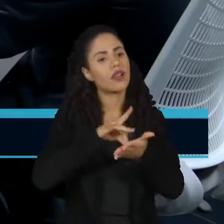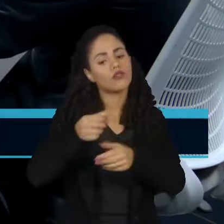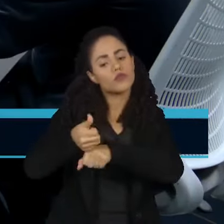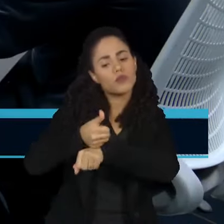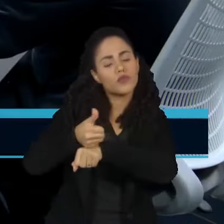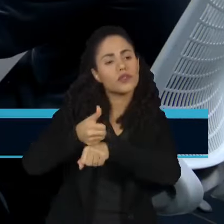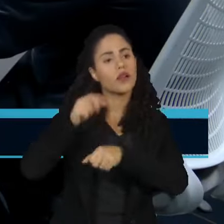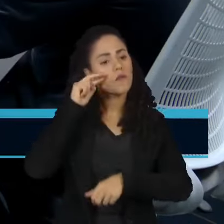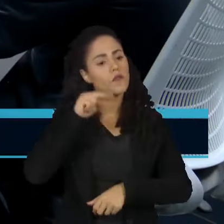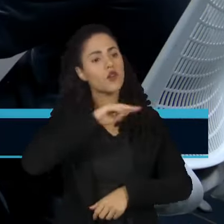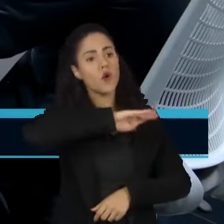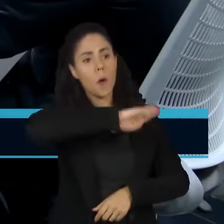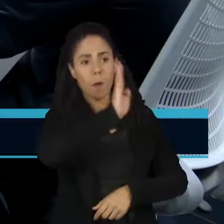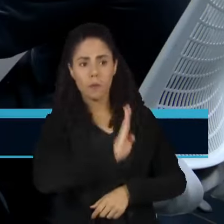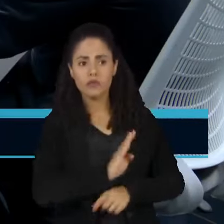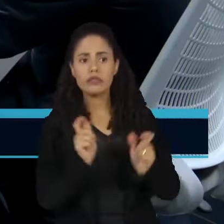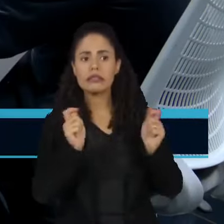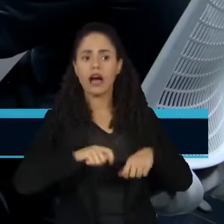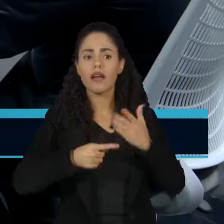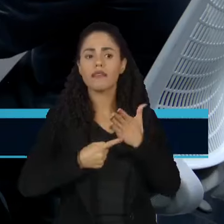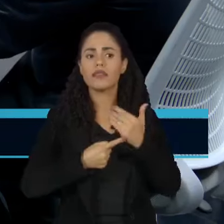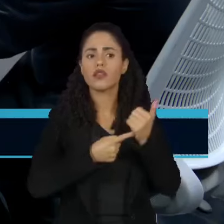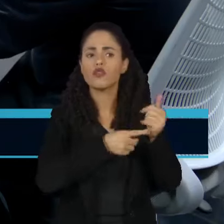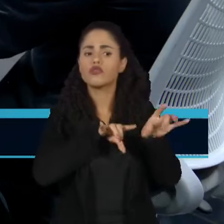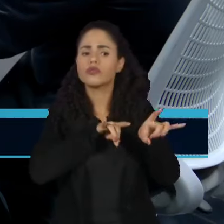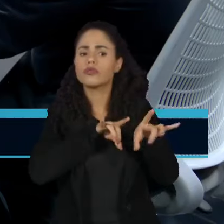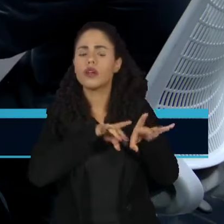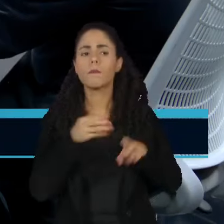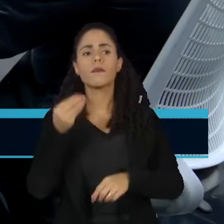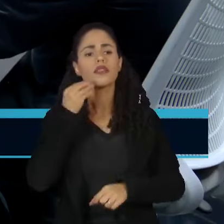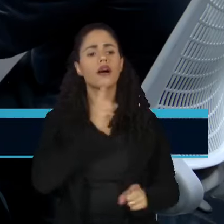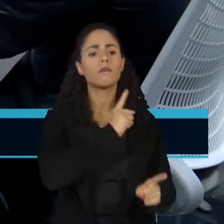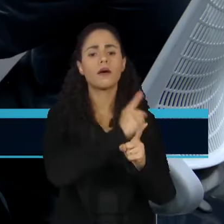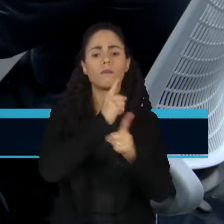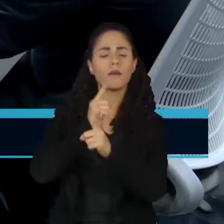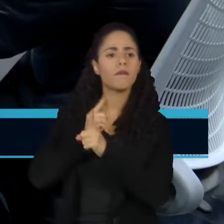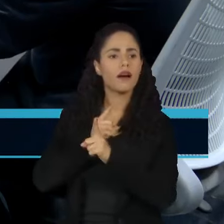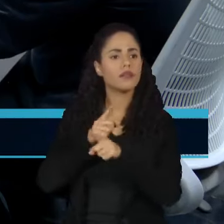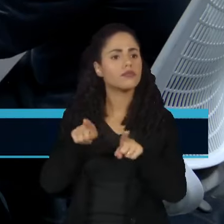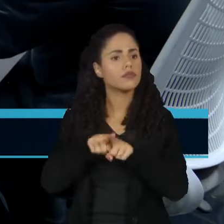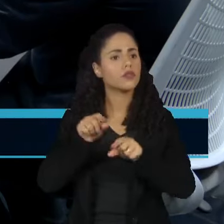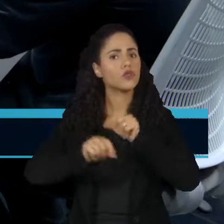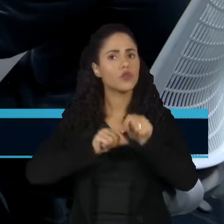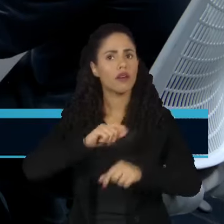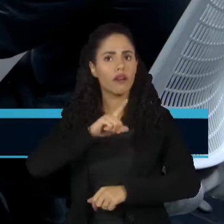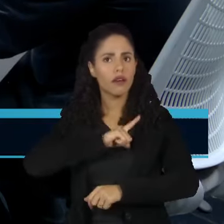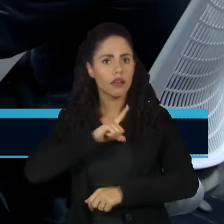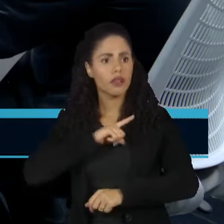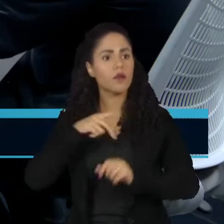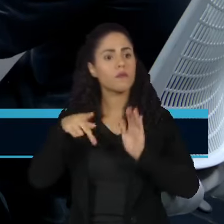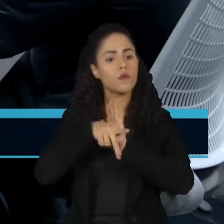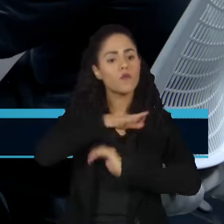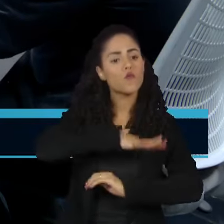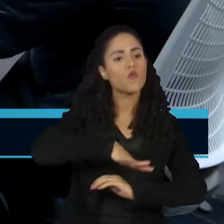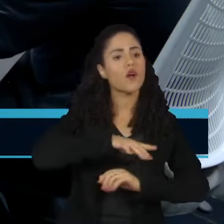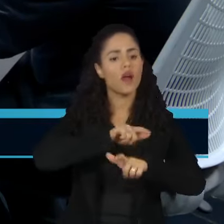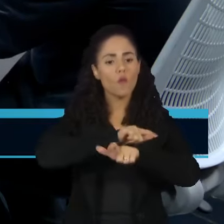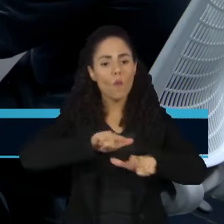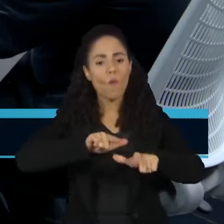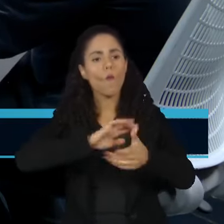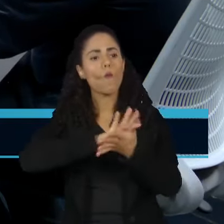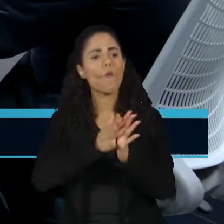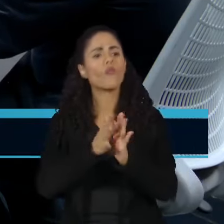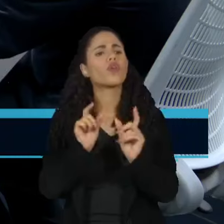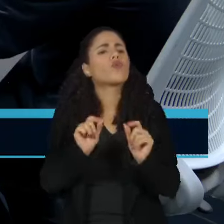Brasil tem sim condições tecnológicas e econômicas de identificar a produção que vem da área desmatada. Quem